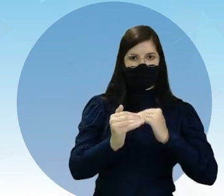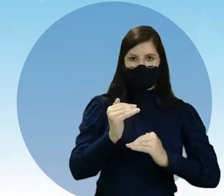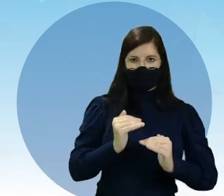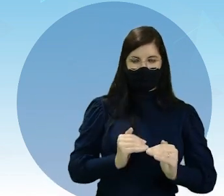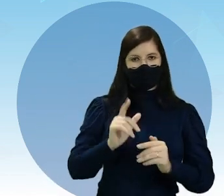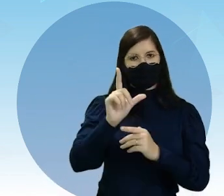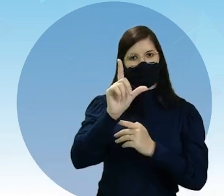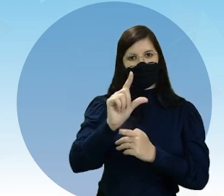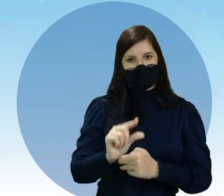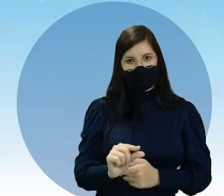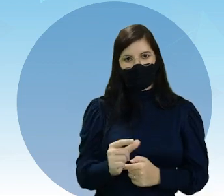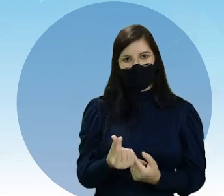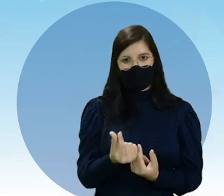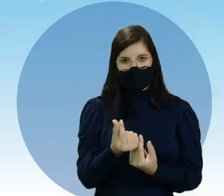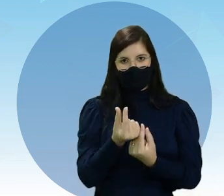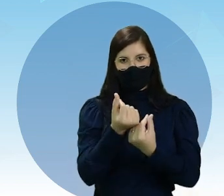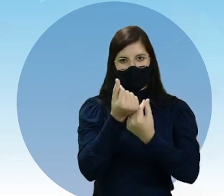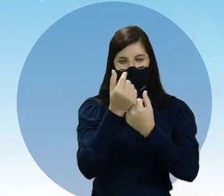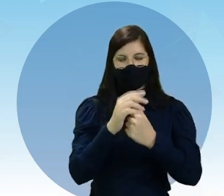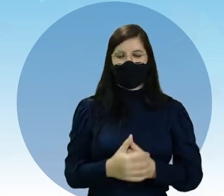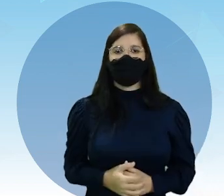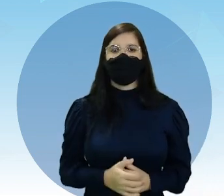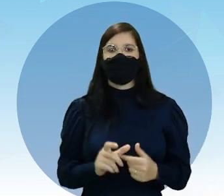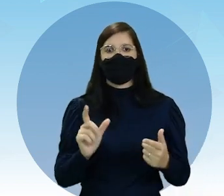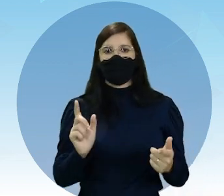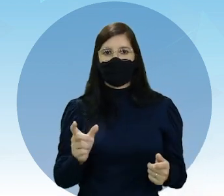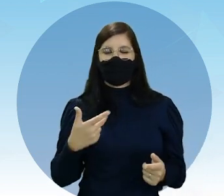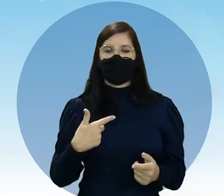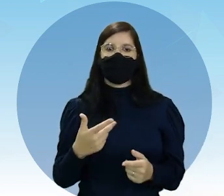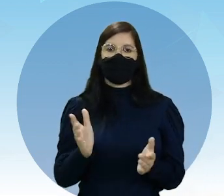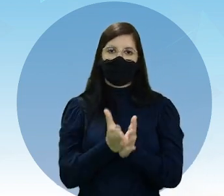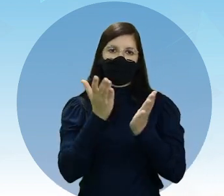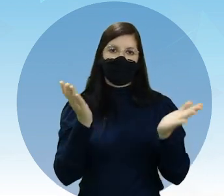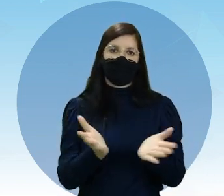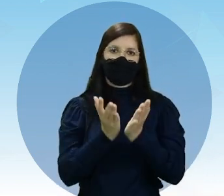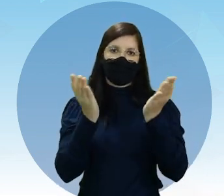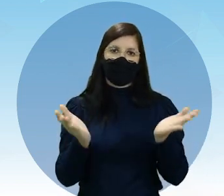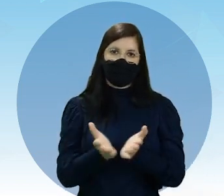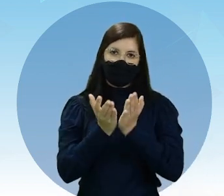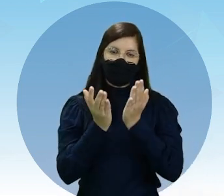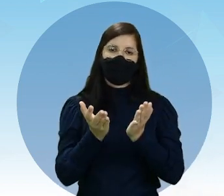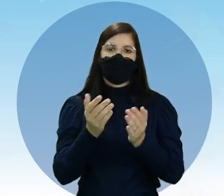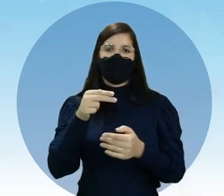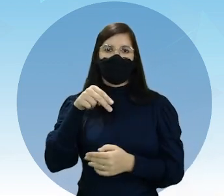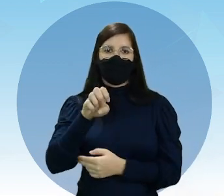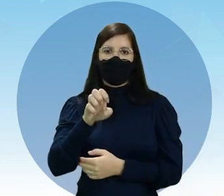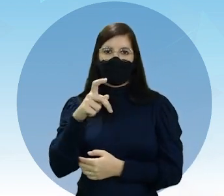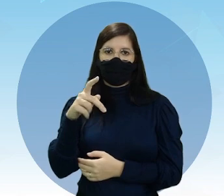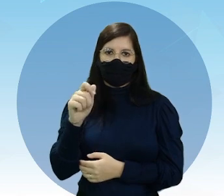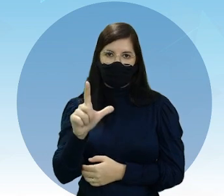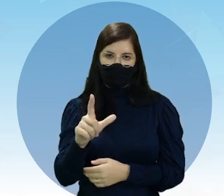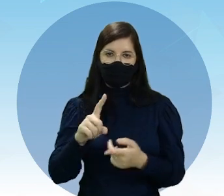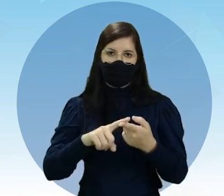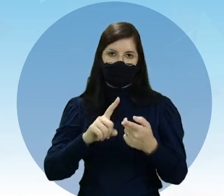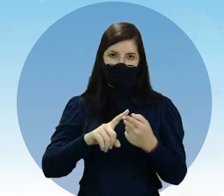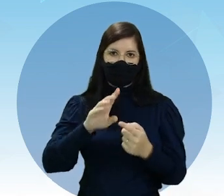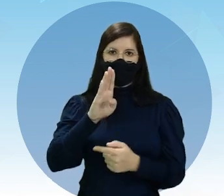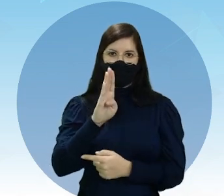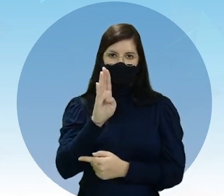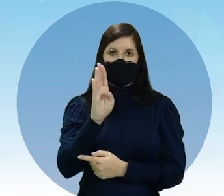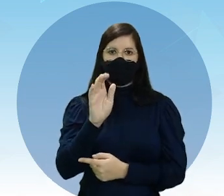faixas de rendas. Isso aí na linha da pobreza como o Nepal e Bangladesh.